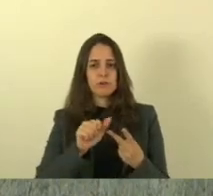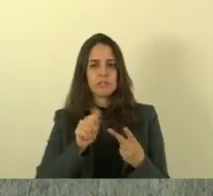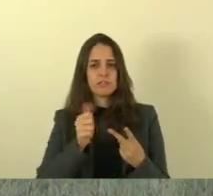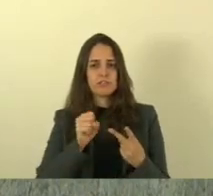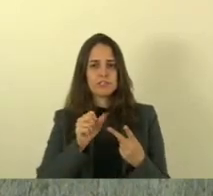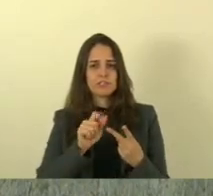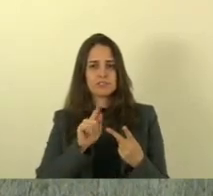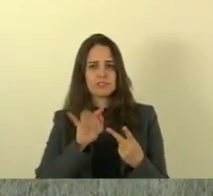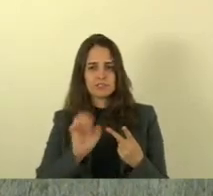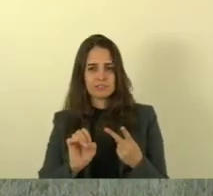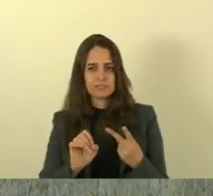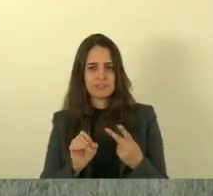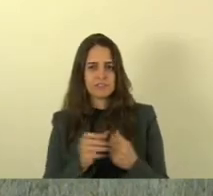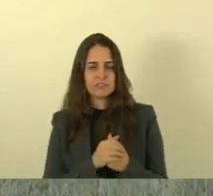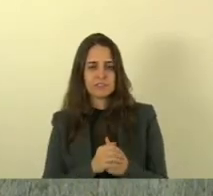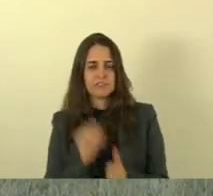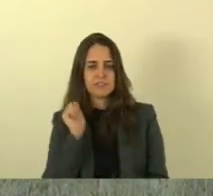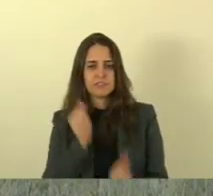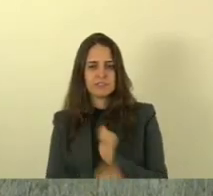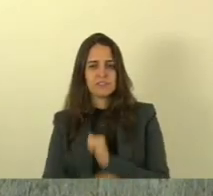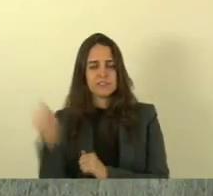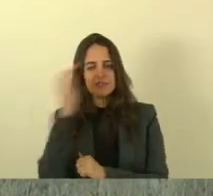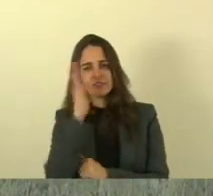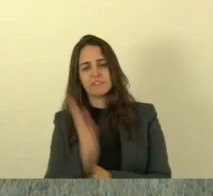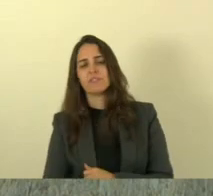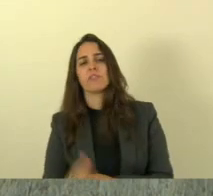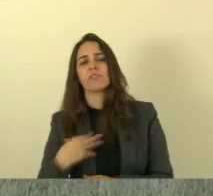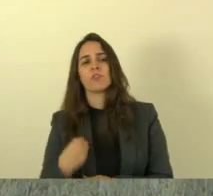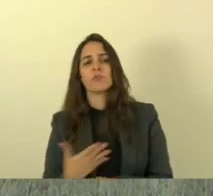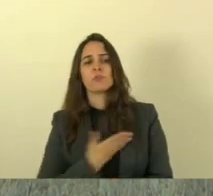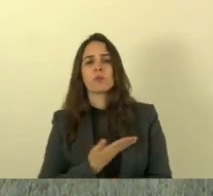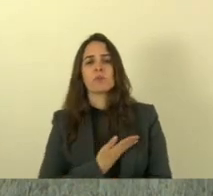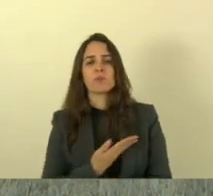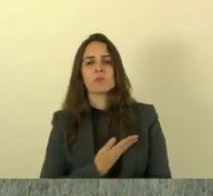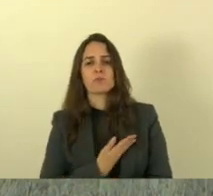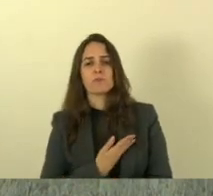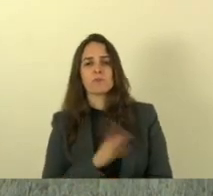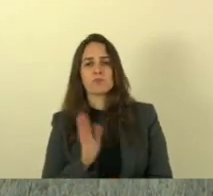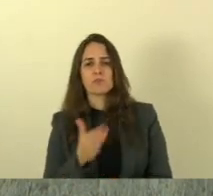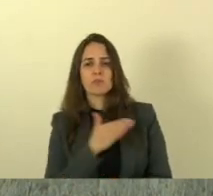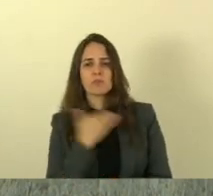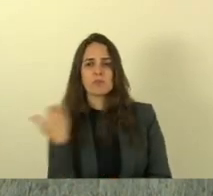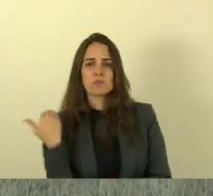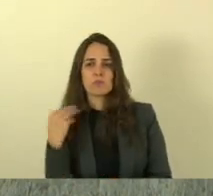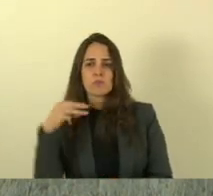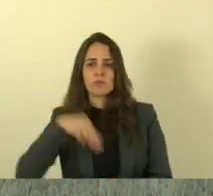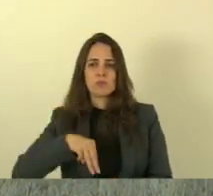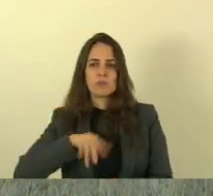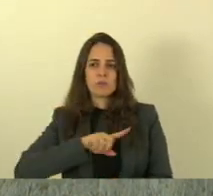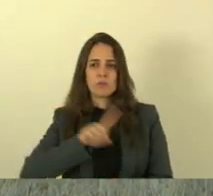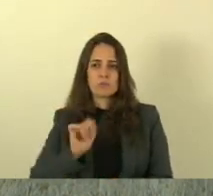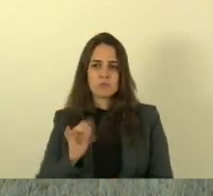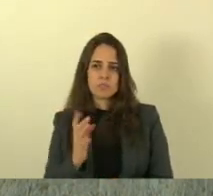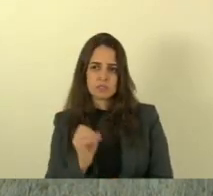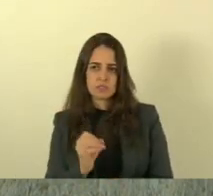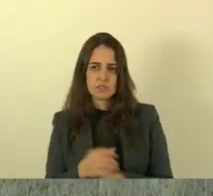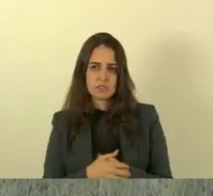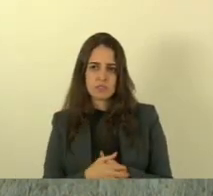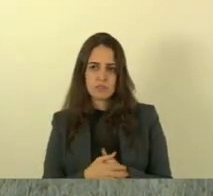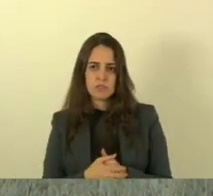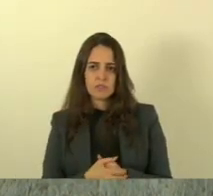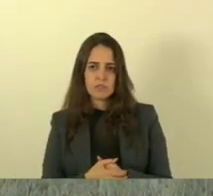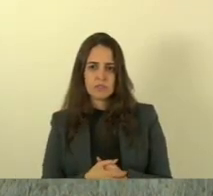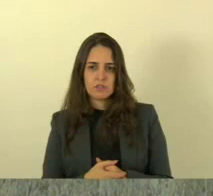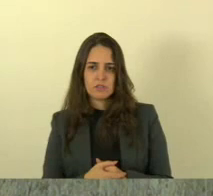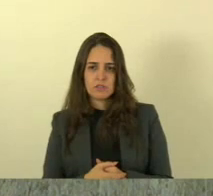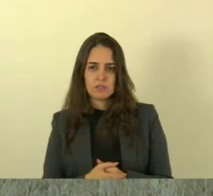em grande estima na seleção brasileira o Sávio filho do meu amigo já falecido Mazinho dono da mercearia Pimentel